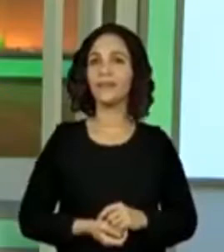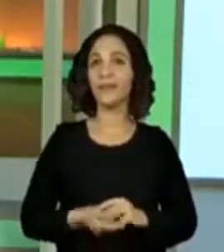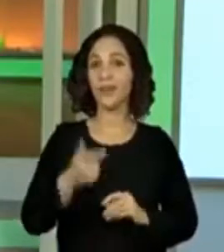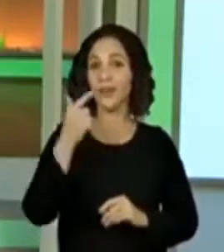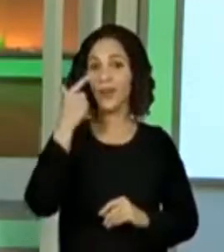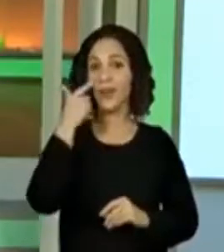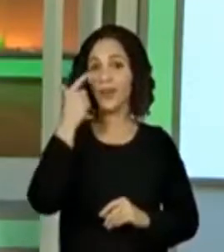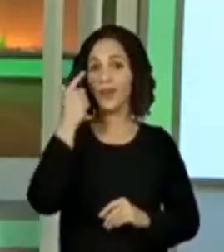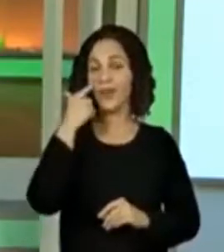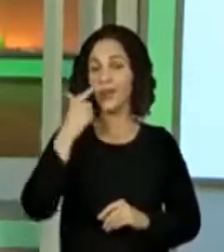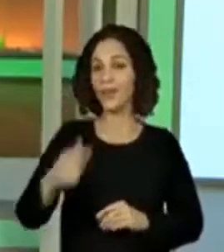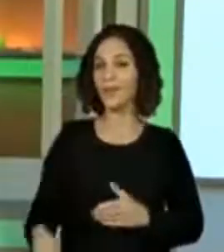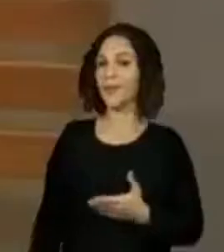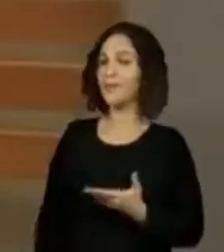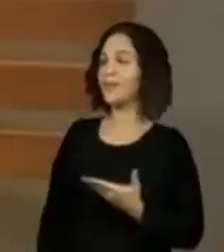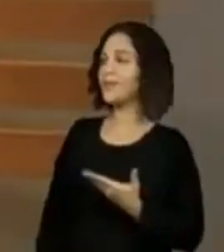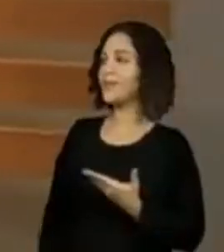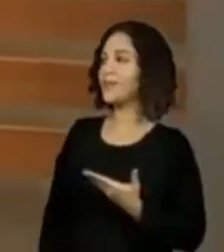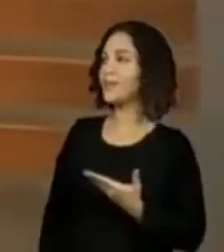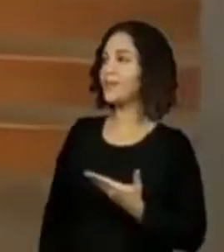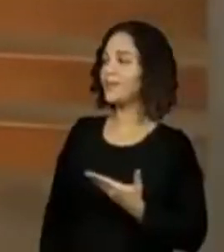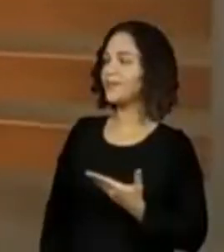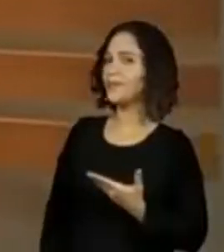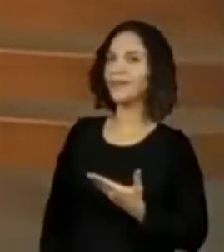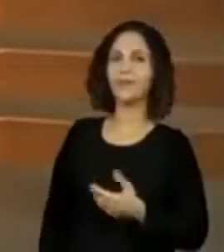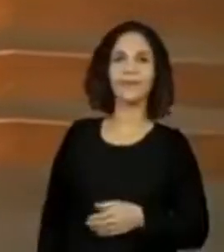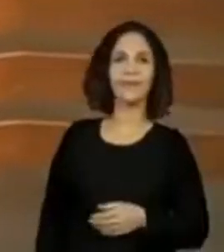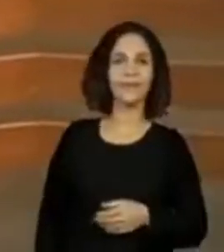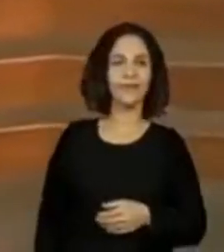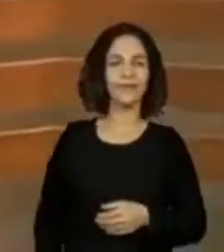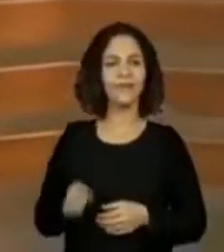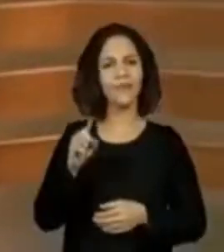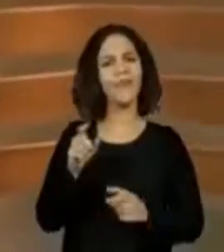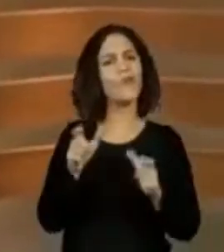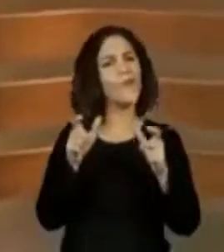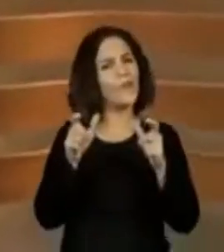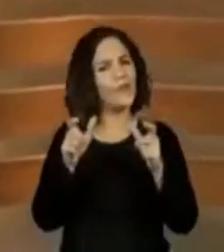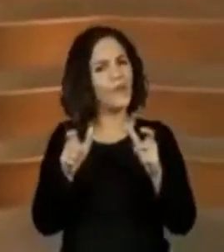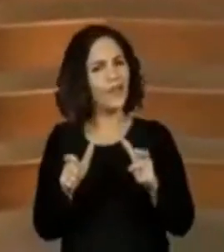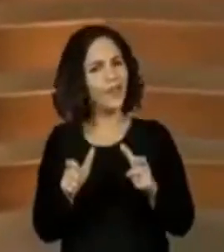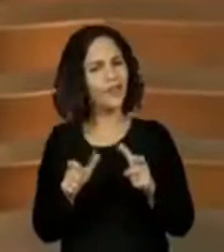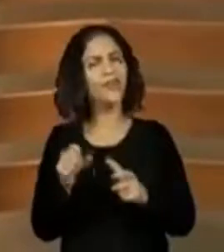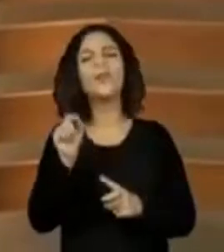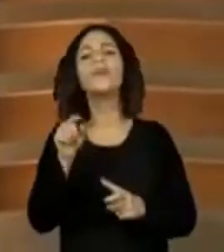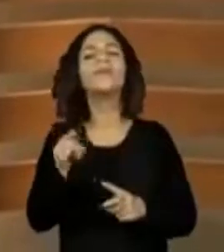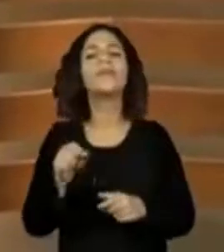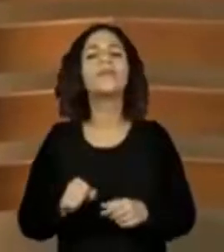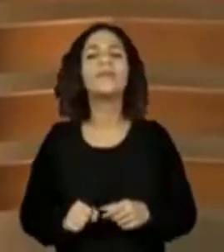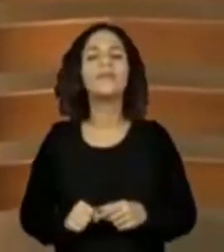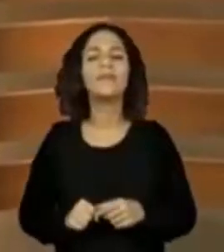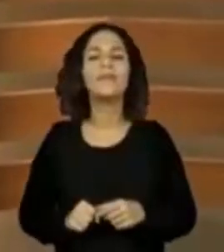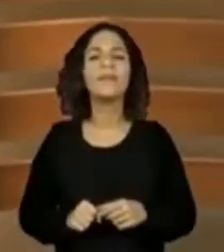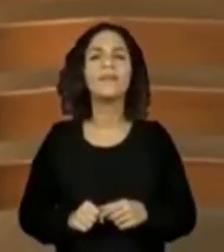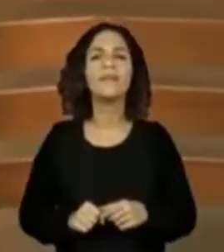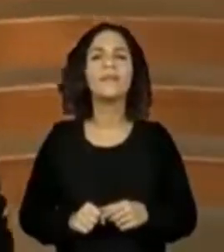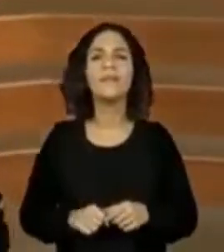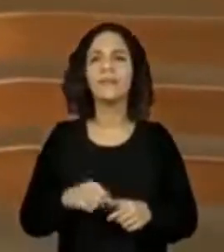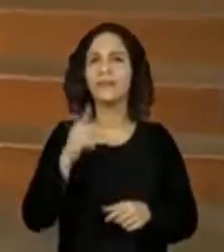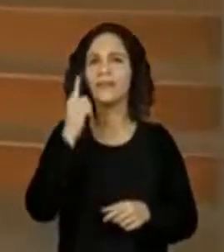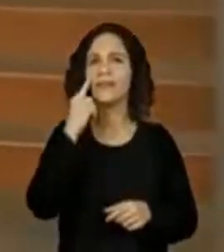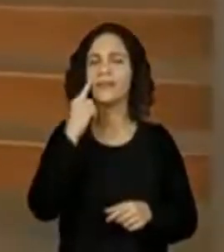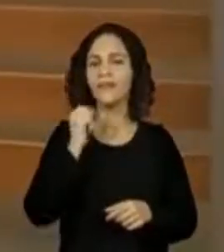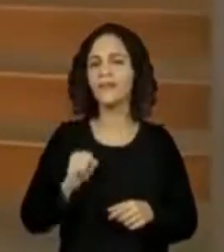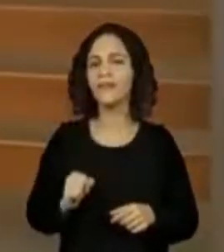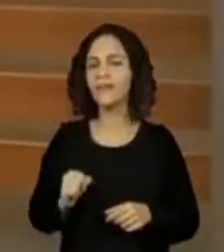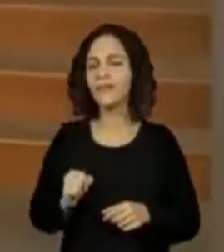E aqui, nesse slide, o que está acontecendo aqui? O que nós fazemos nesse lugar?